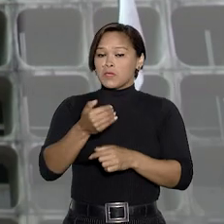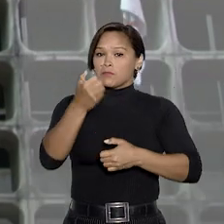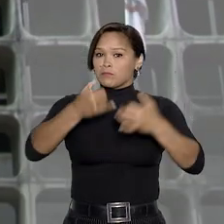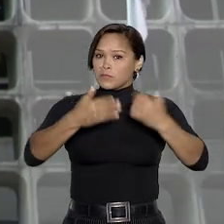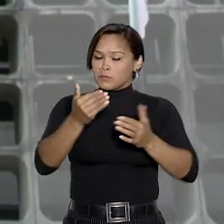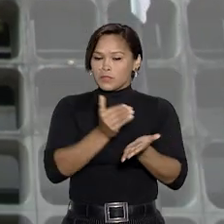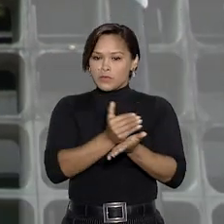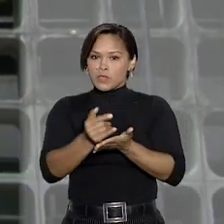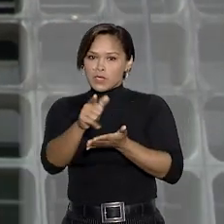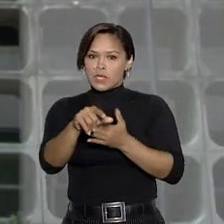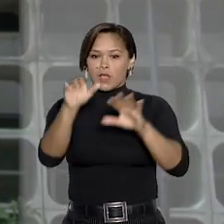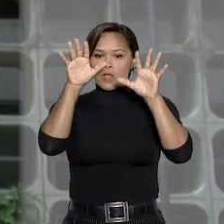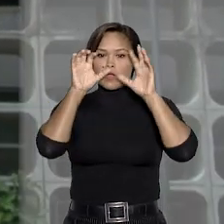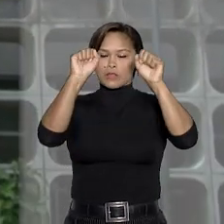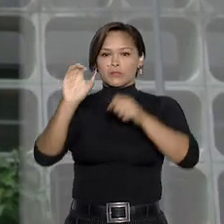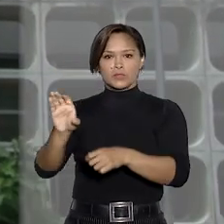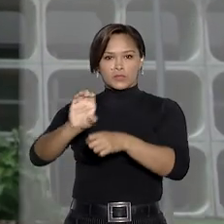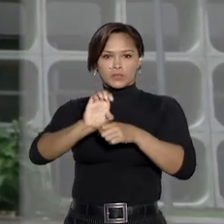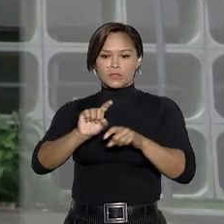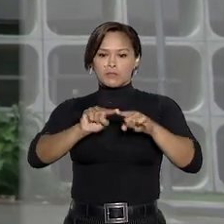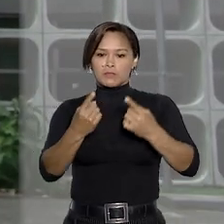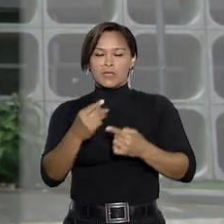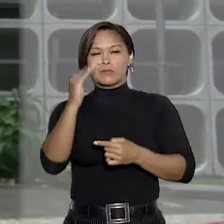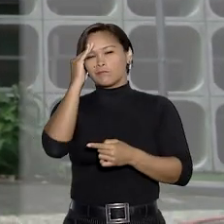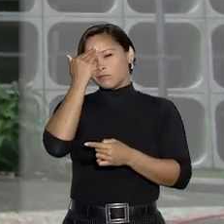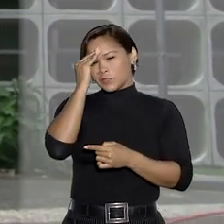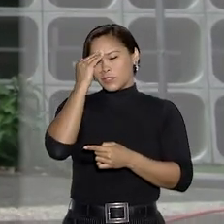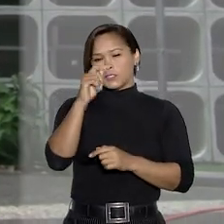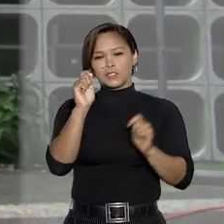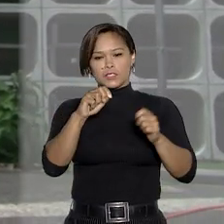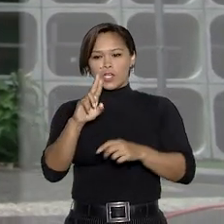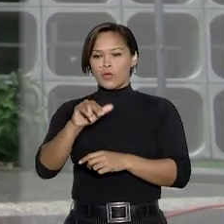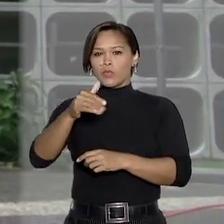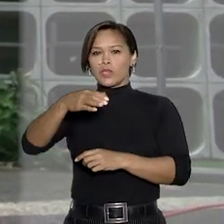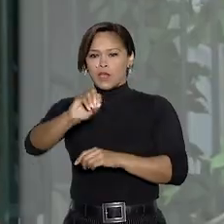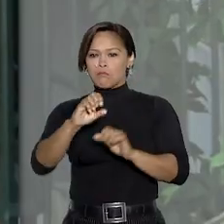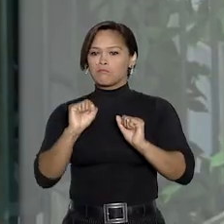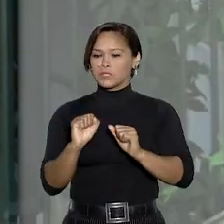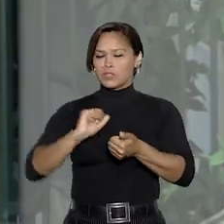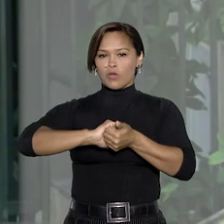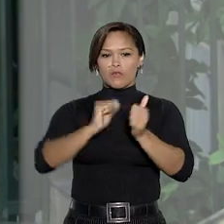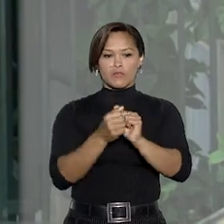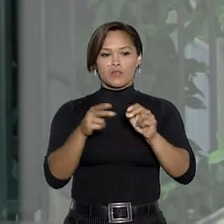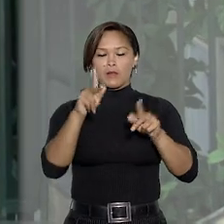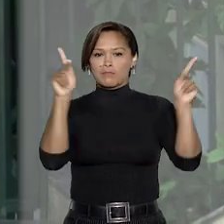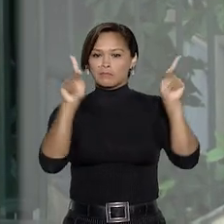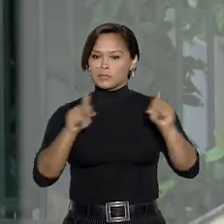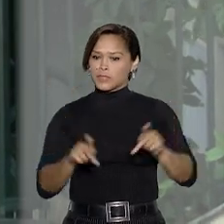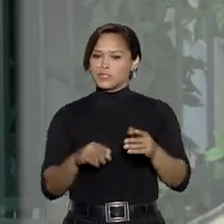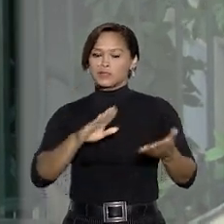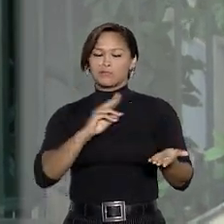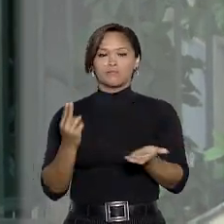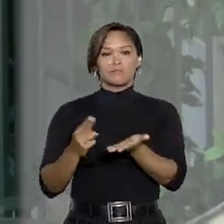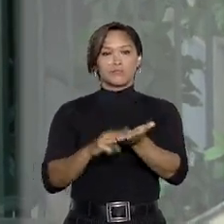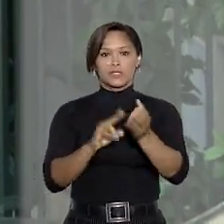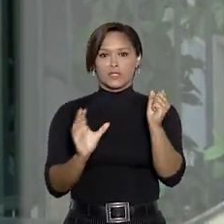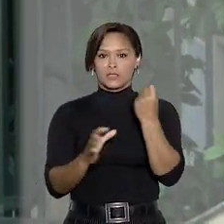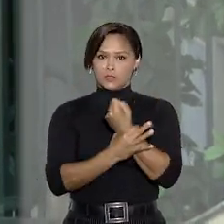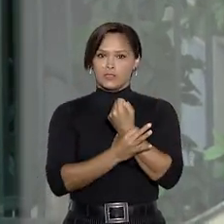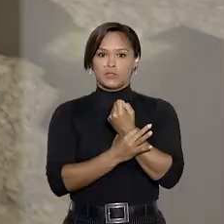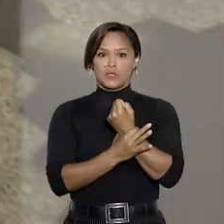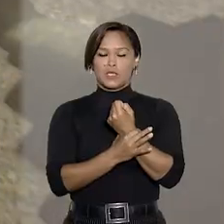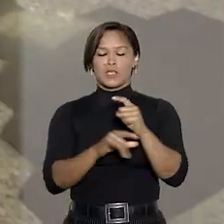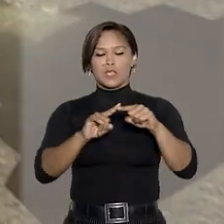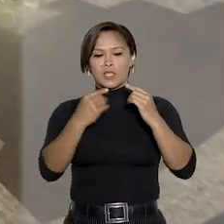submetido inicialmente ao Tribunal Estadual, mas houve o entendimento de que a União deveria configurar no polo passivo do mandado de segurança